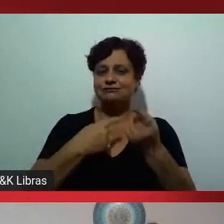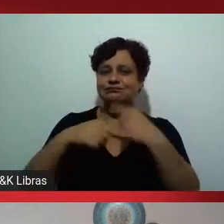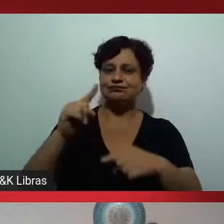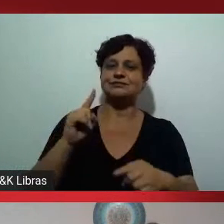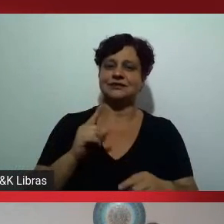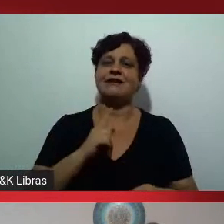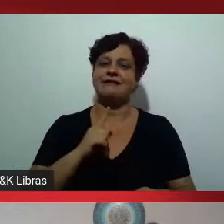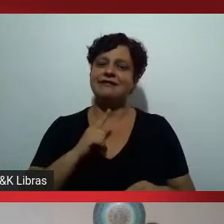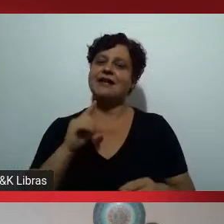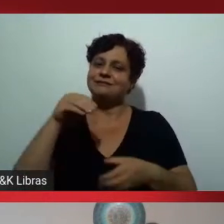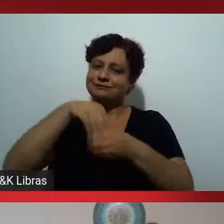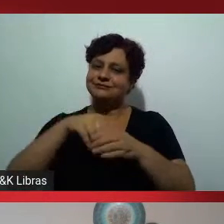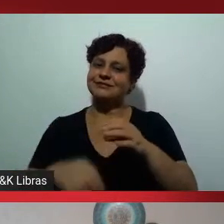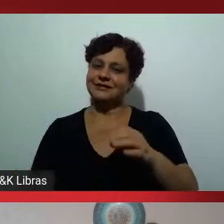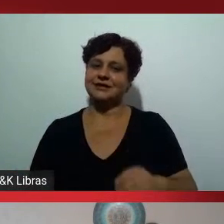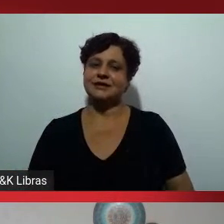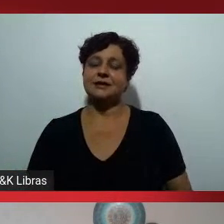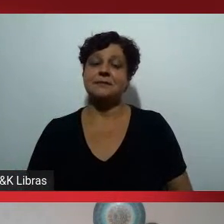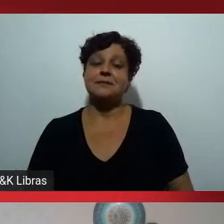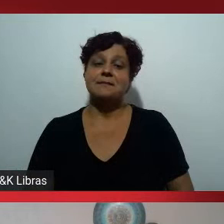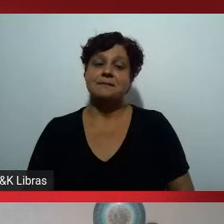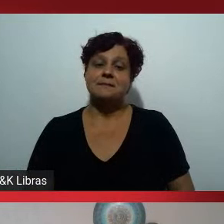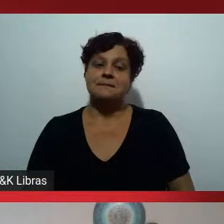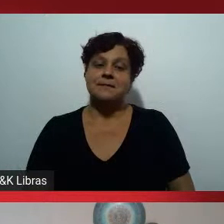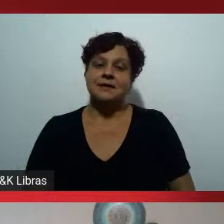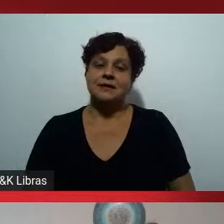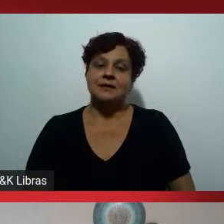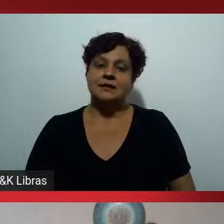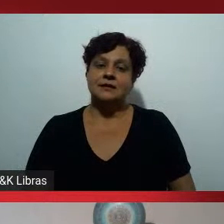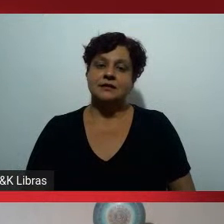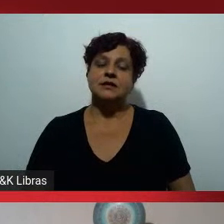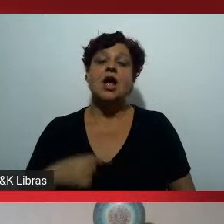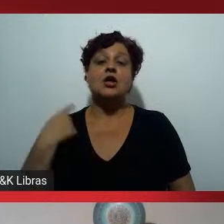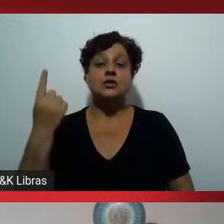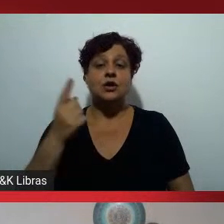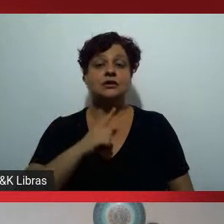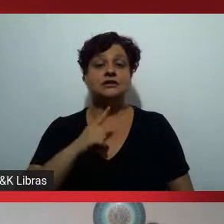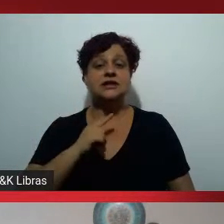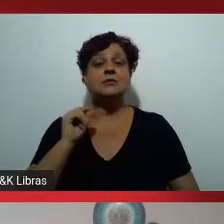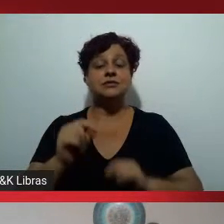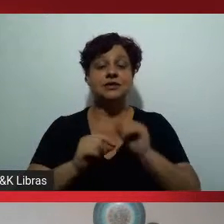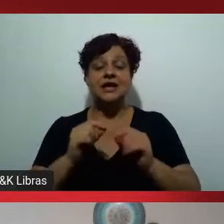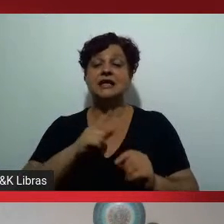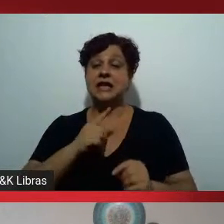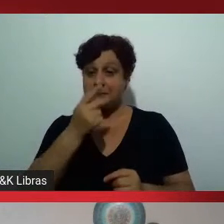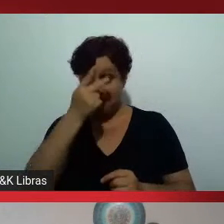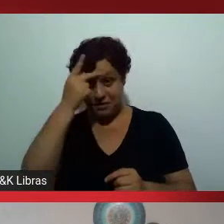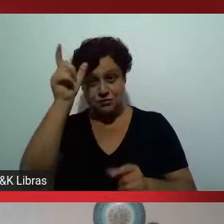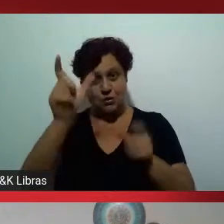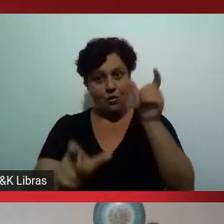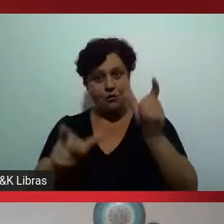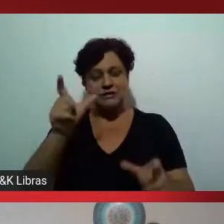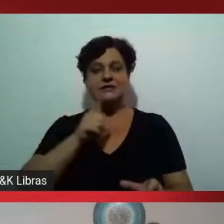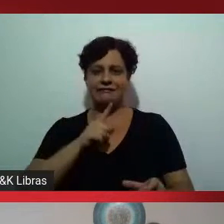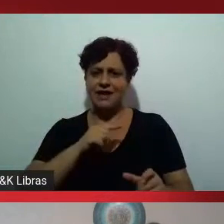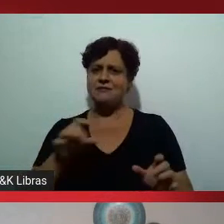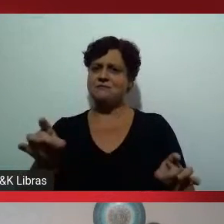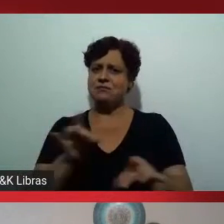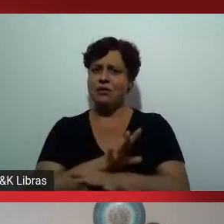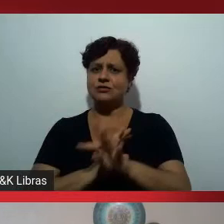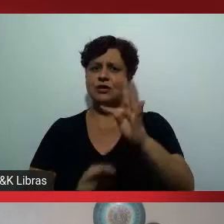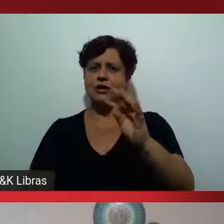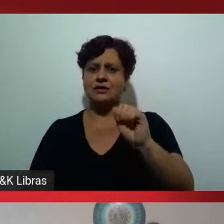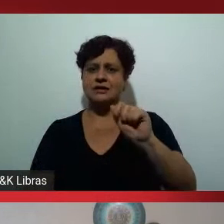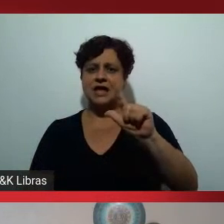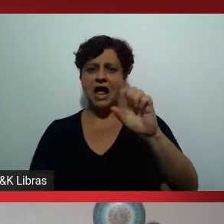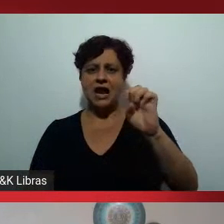dados que o colega trouxe, nós temos talentos sendo desperdiçados, porque nós temos meninos e meninas que